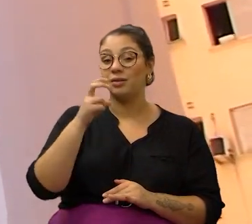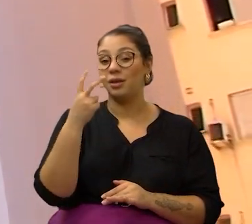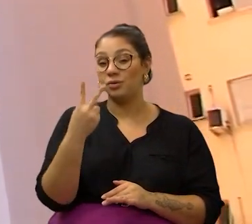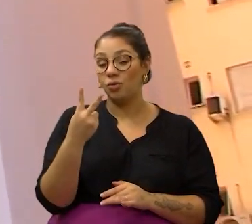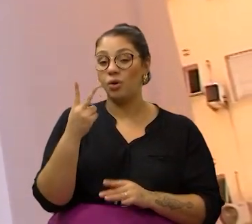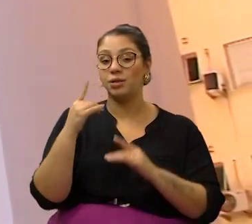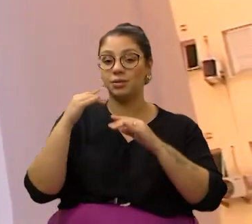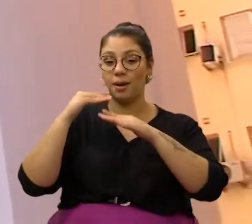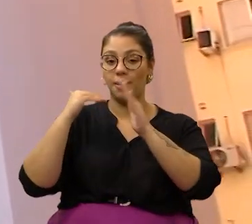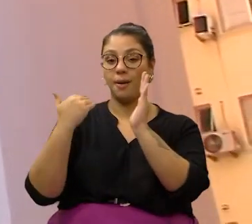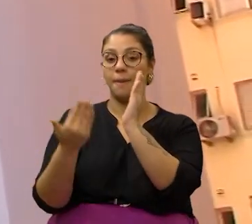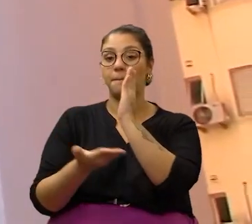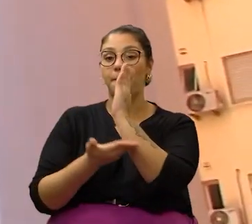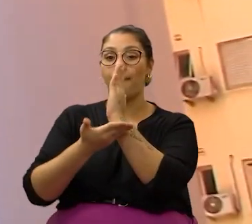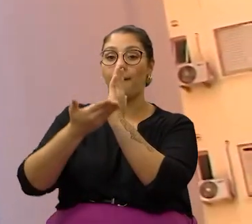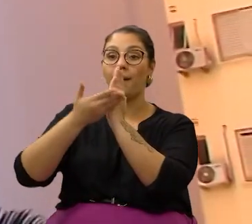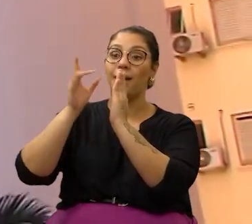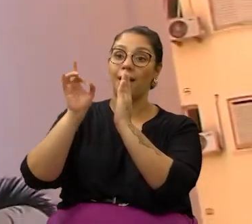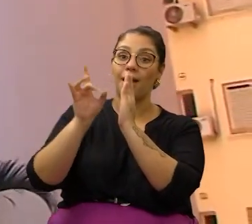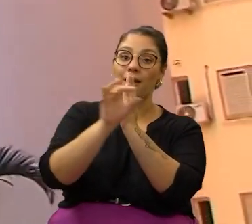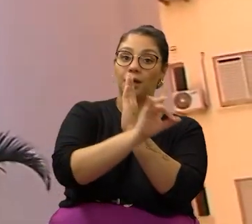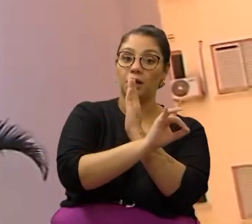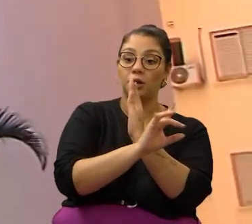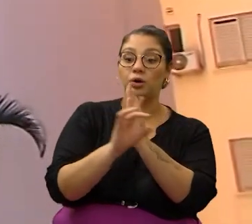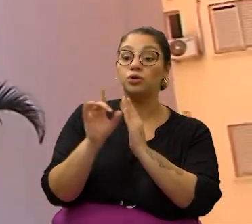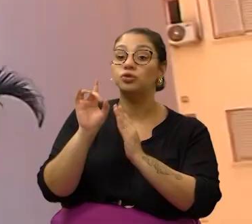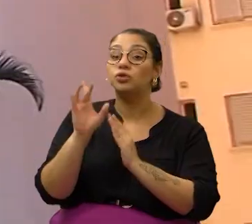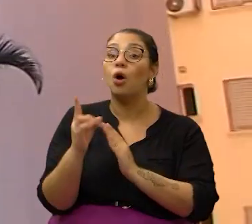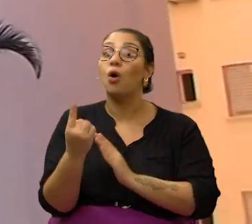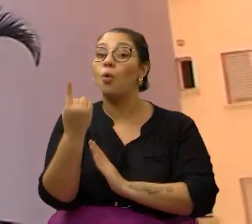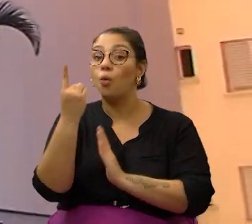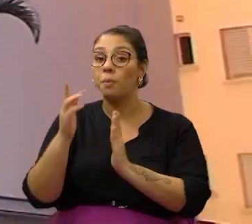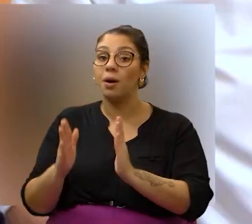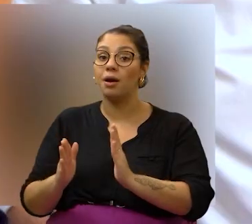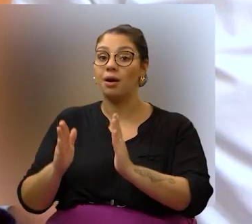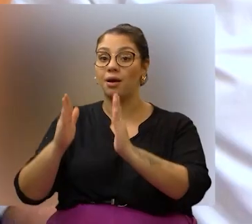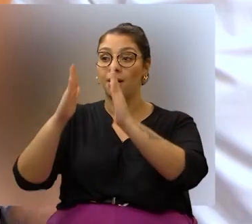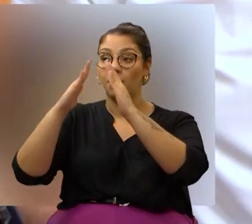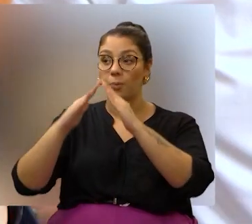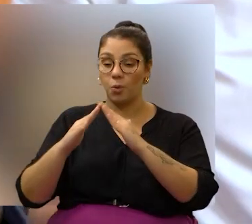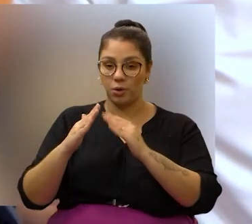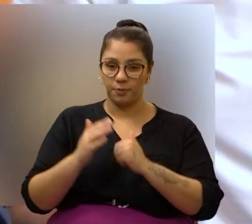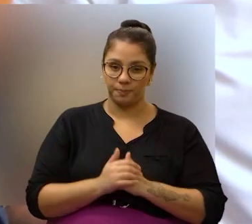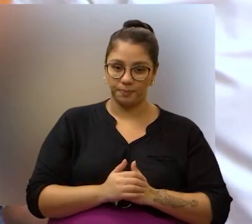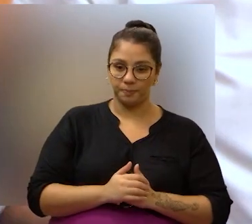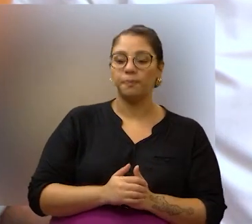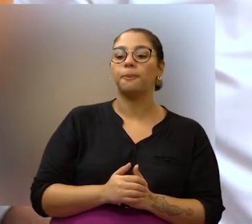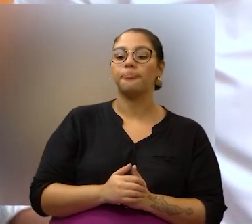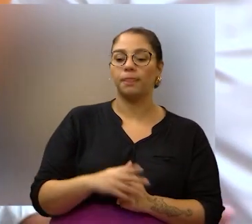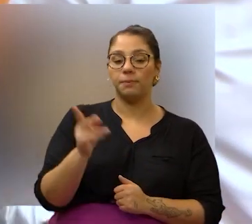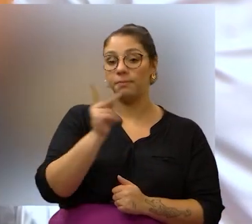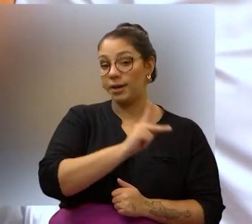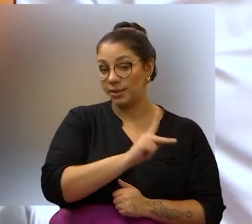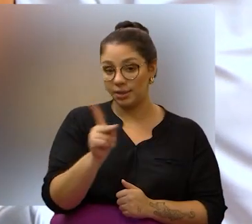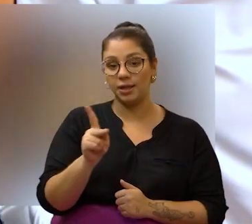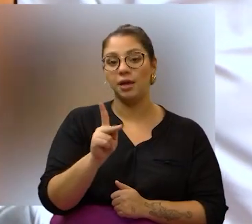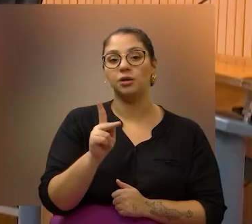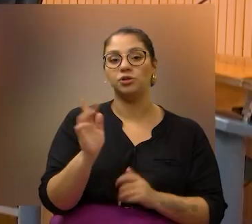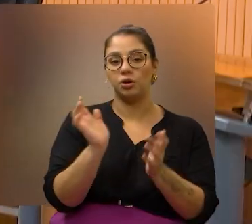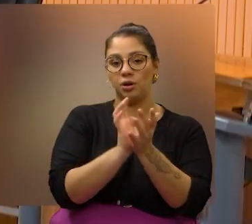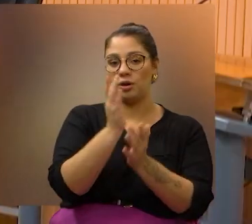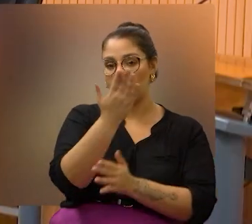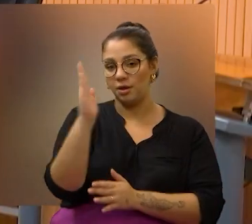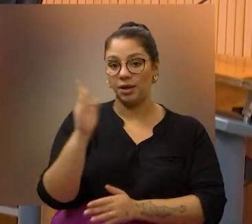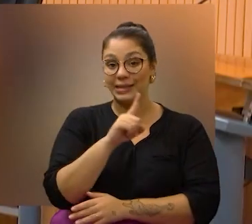apartamentos cada uma. Dessas, apenas uma está ocupada. O vereador Zé Carlos, presidente da Comissão de